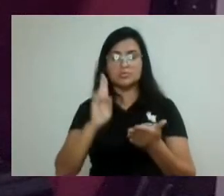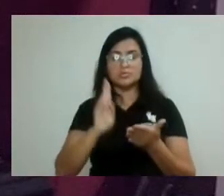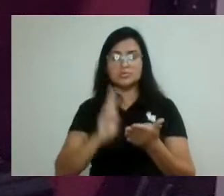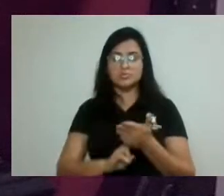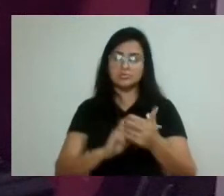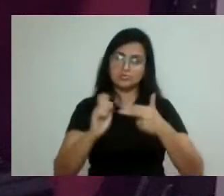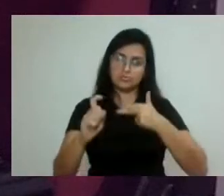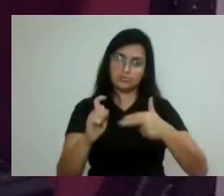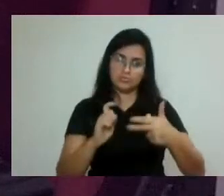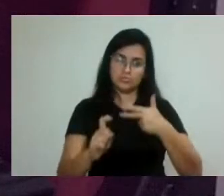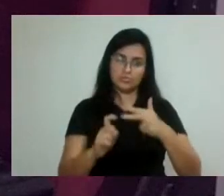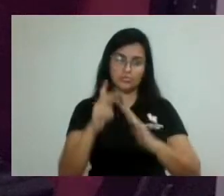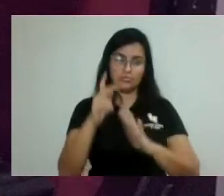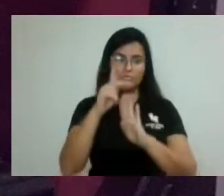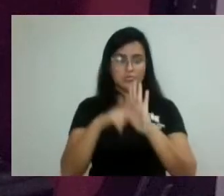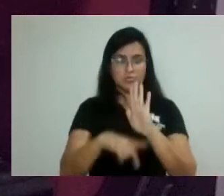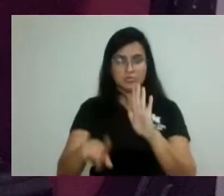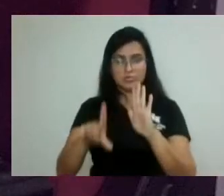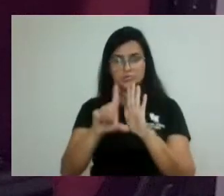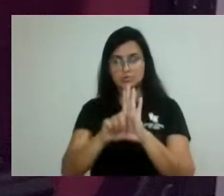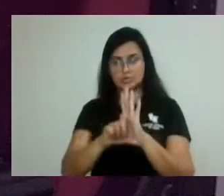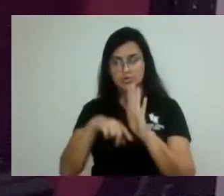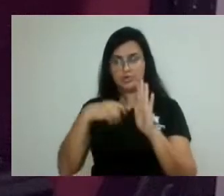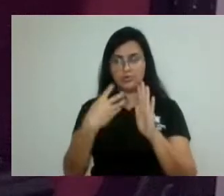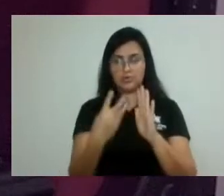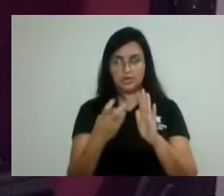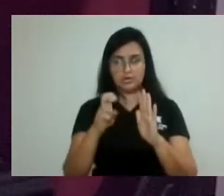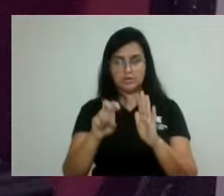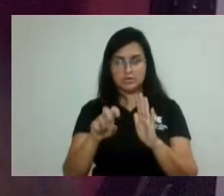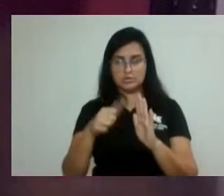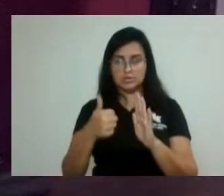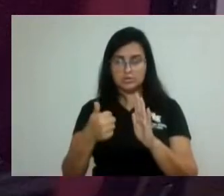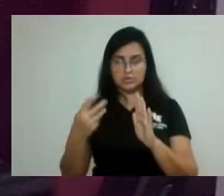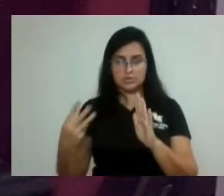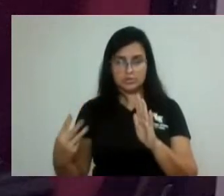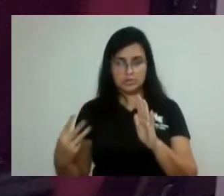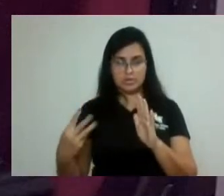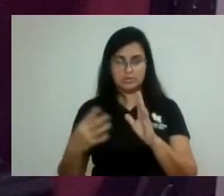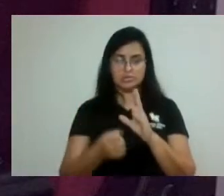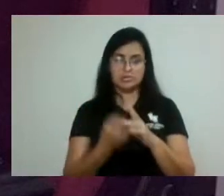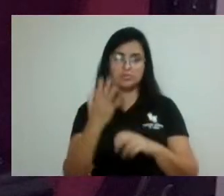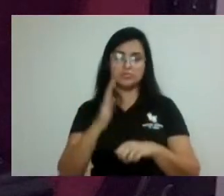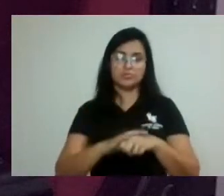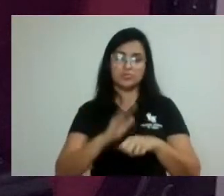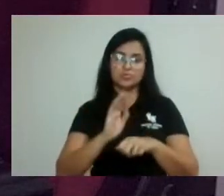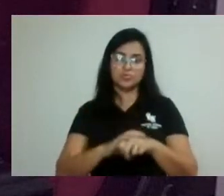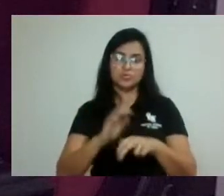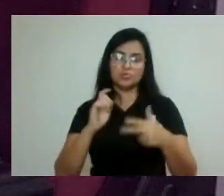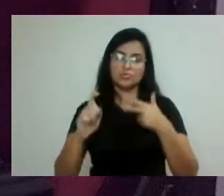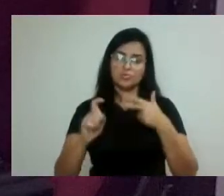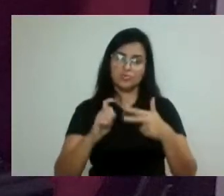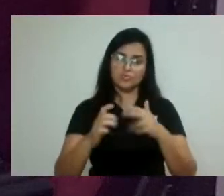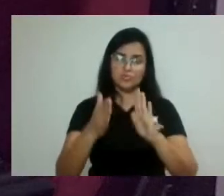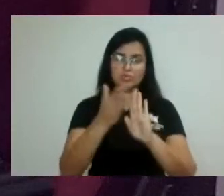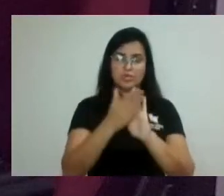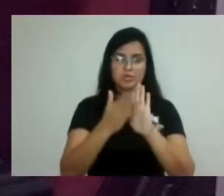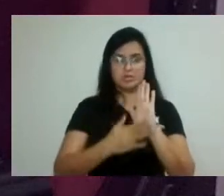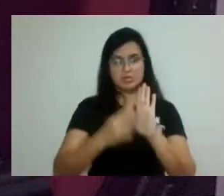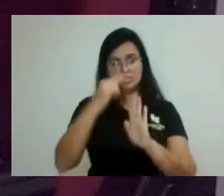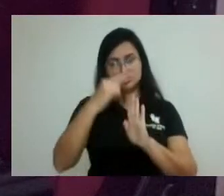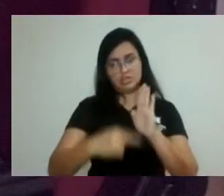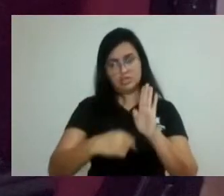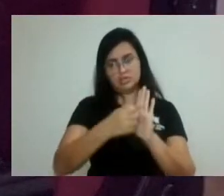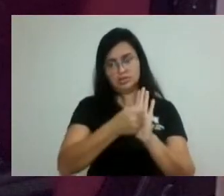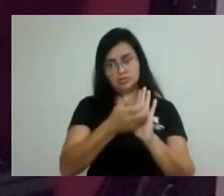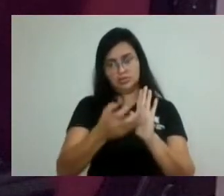45.3.2022, autoria executiva, parecer já lidos, quórum, maioria absoluta, com